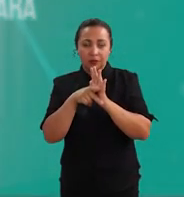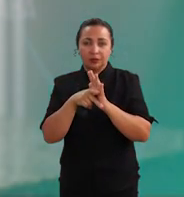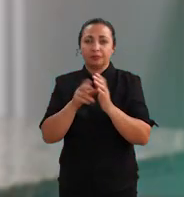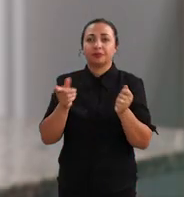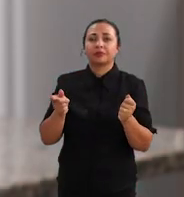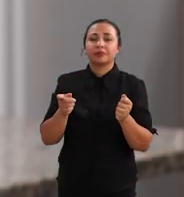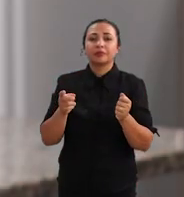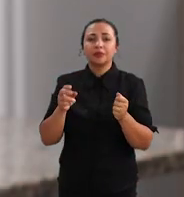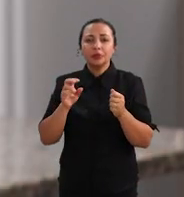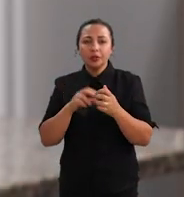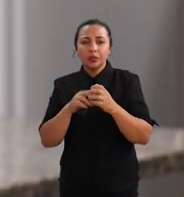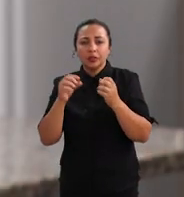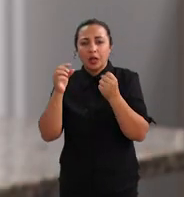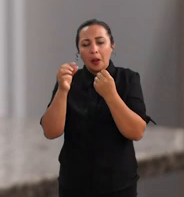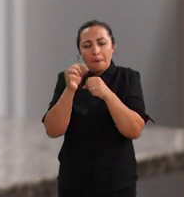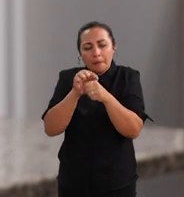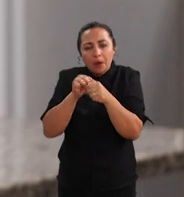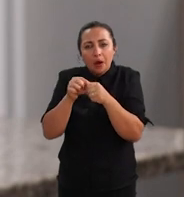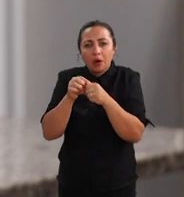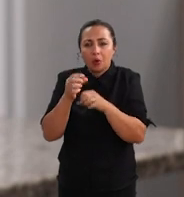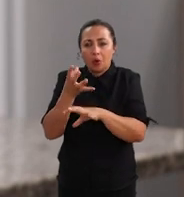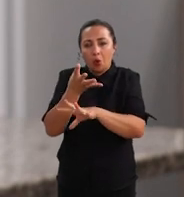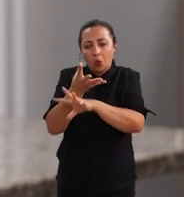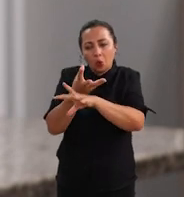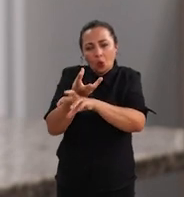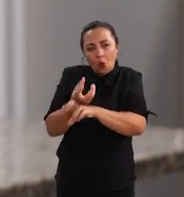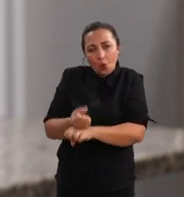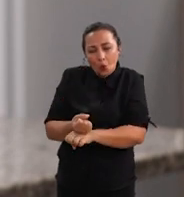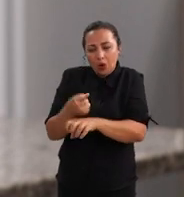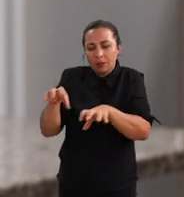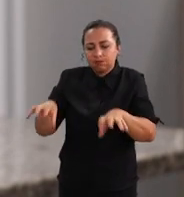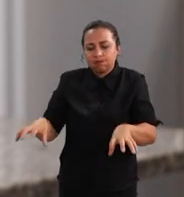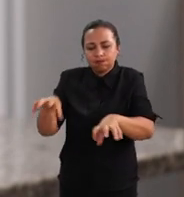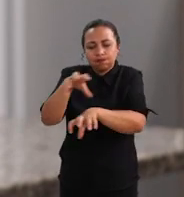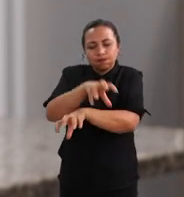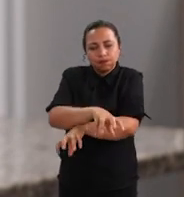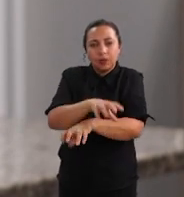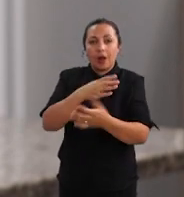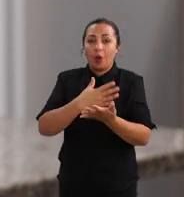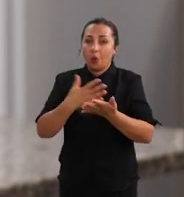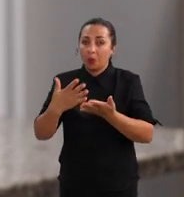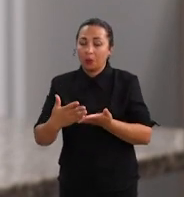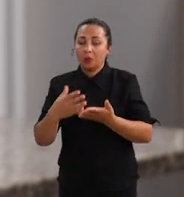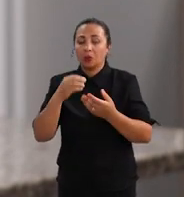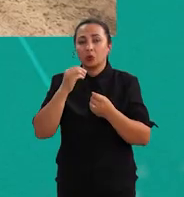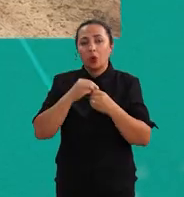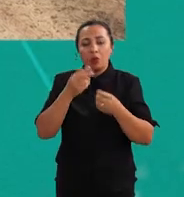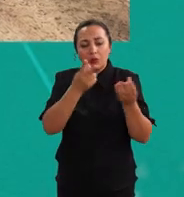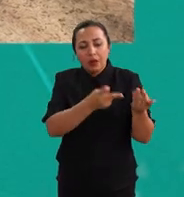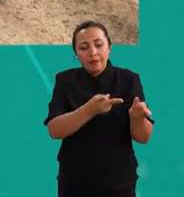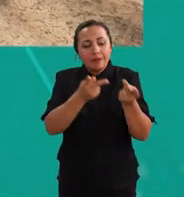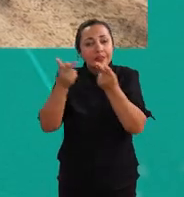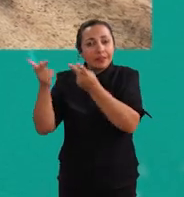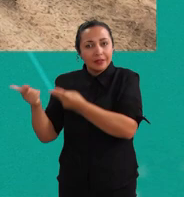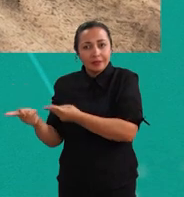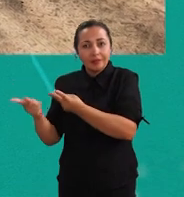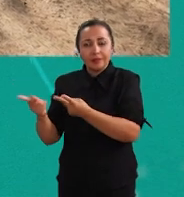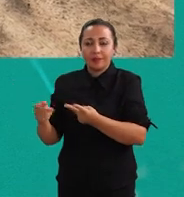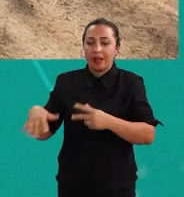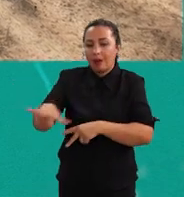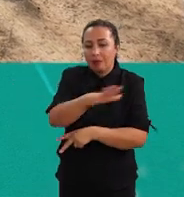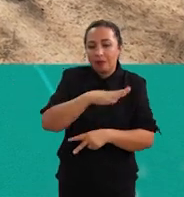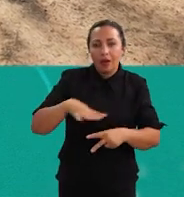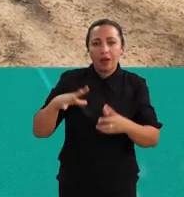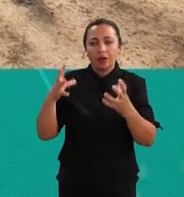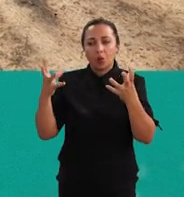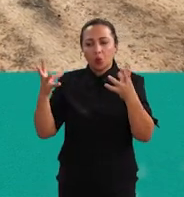Esse projeto, né, projeto de microbioma da Caatinga, né, é um projeto que começou com uma visita